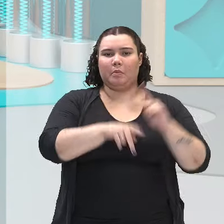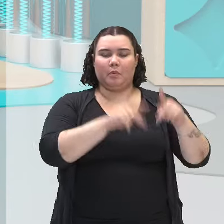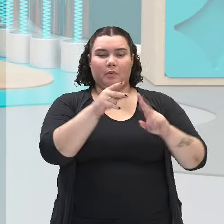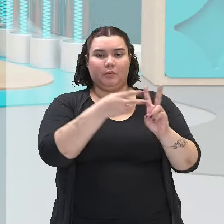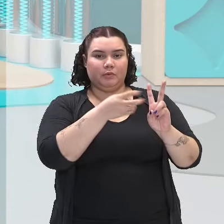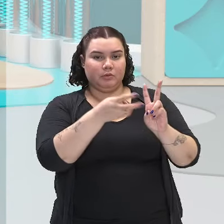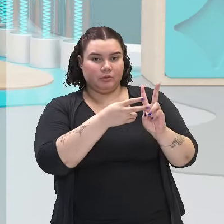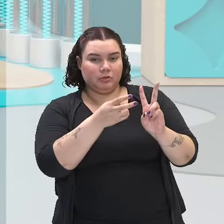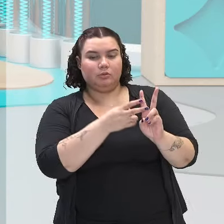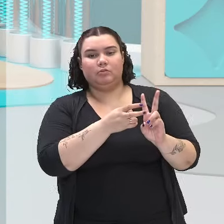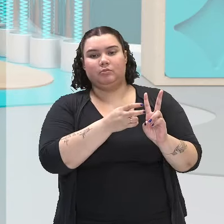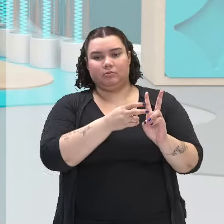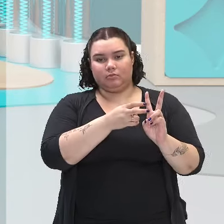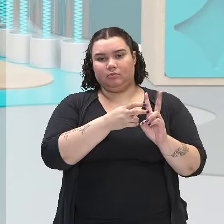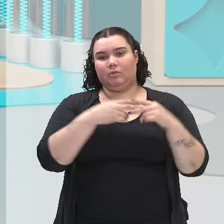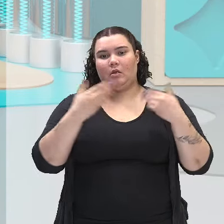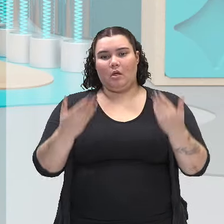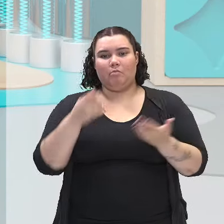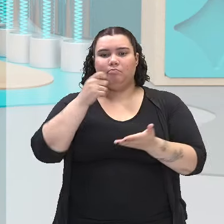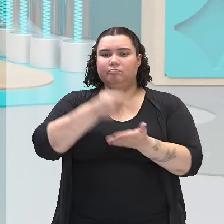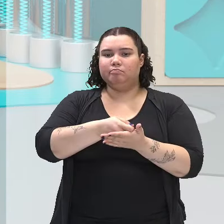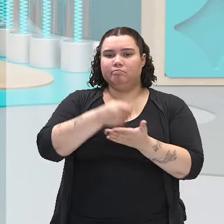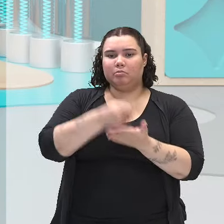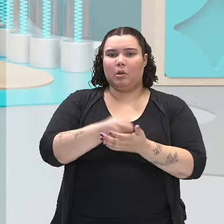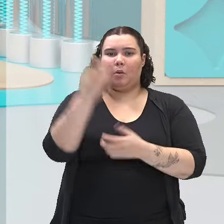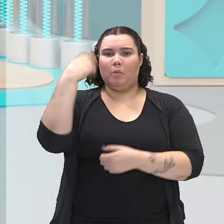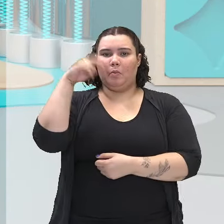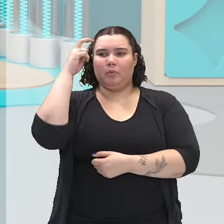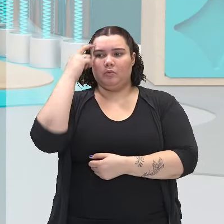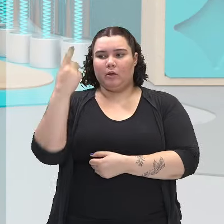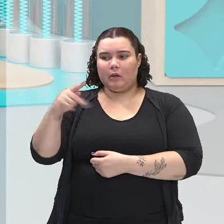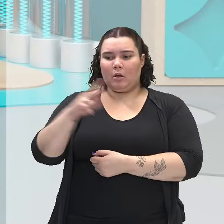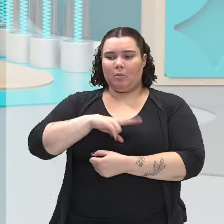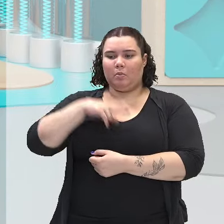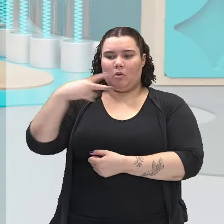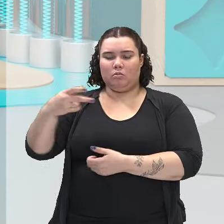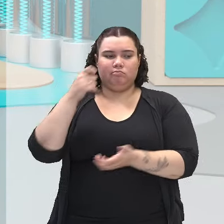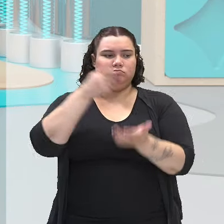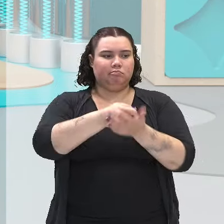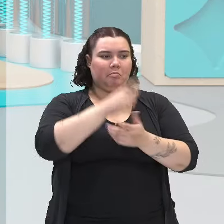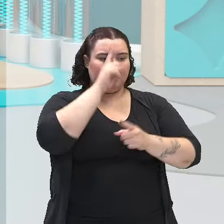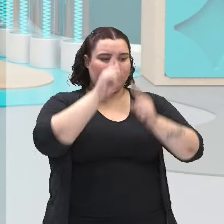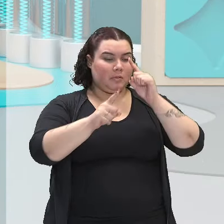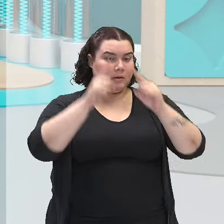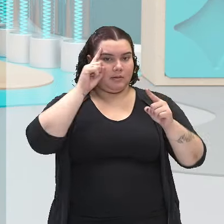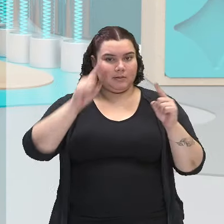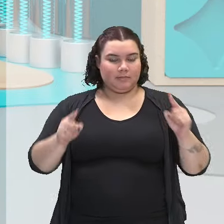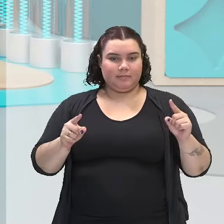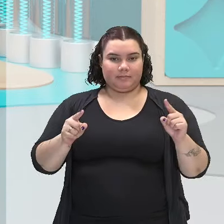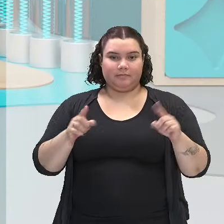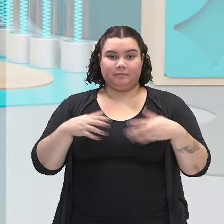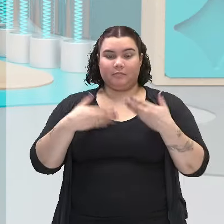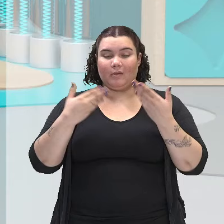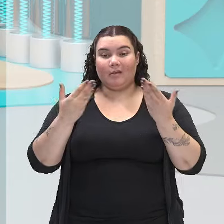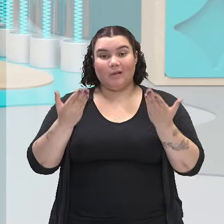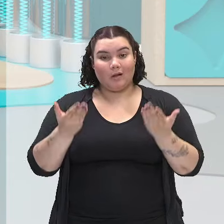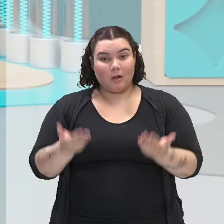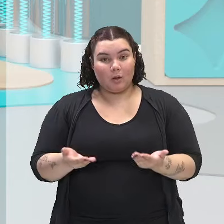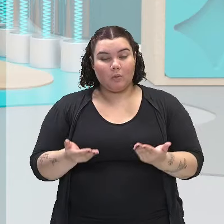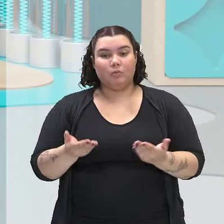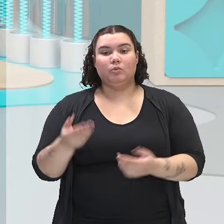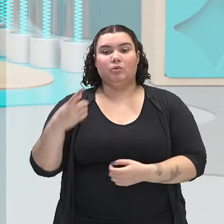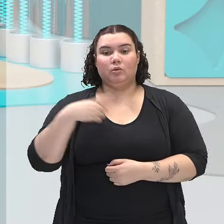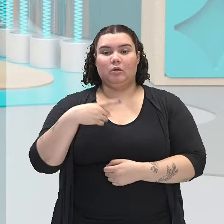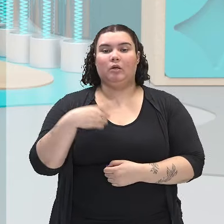brutalidade, colocaram a cultura do homem branco, certo? Então, mesmo com toda